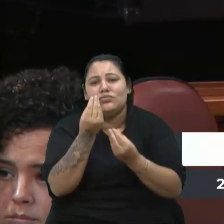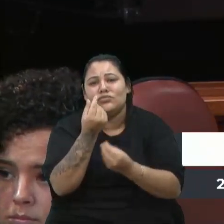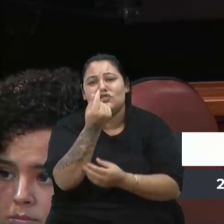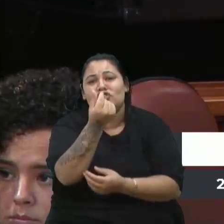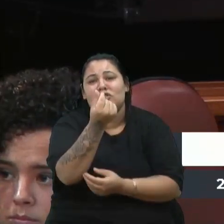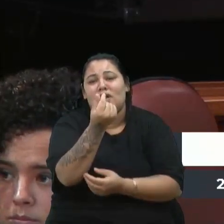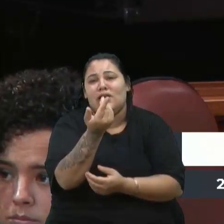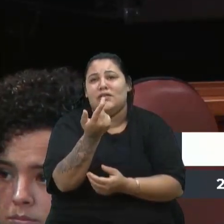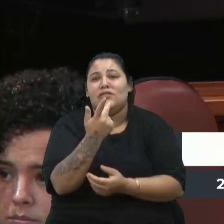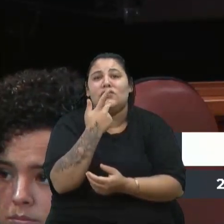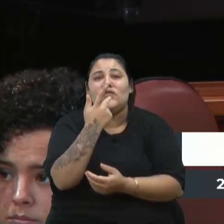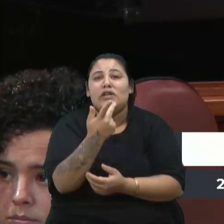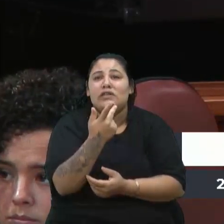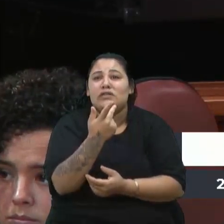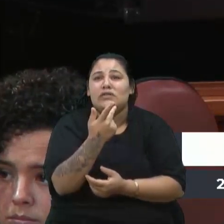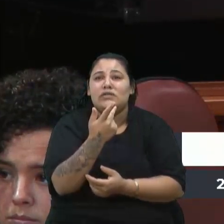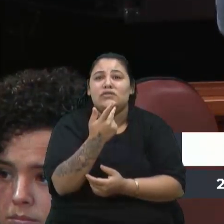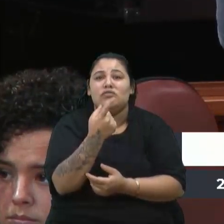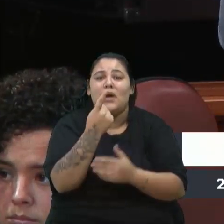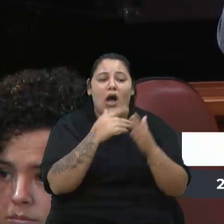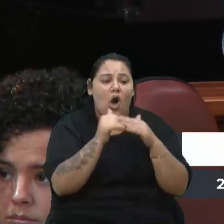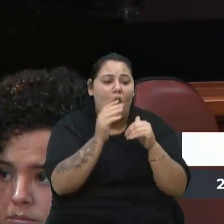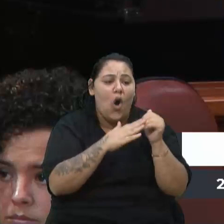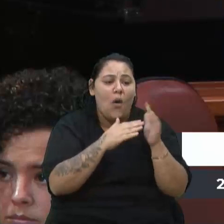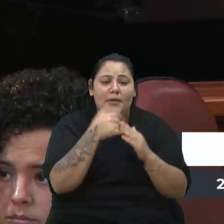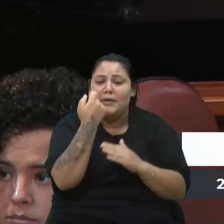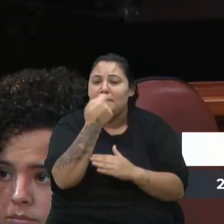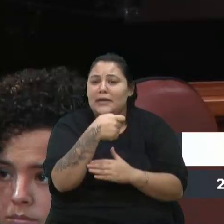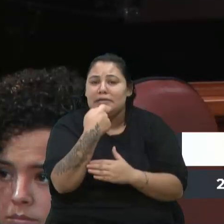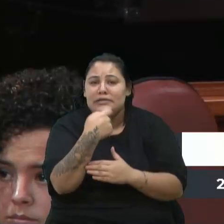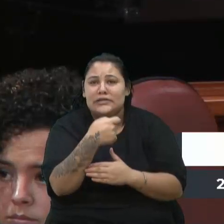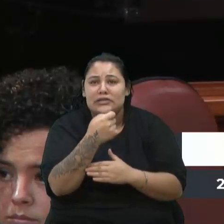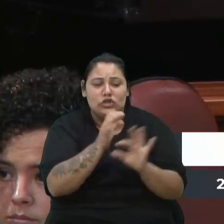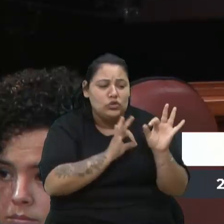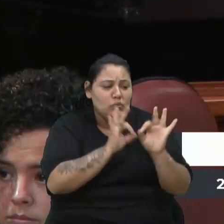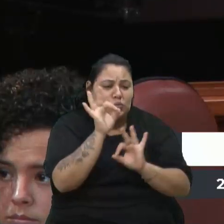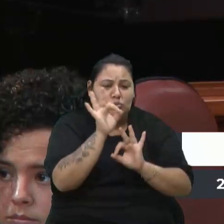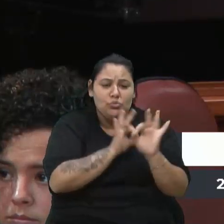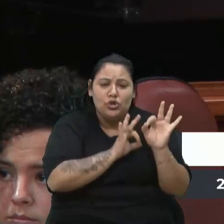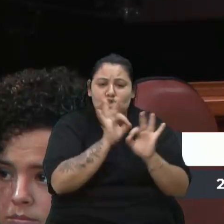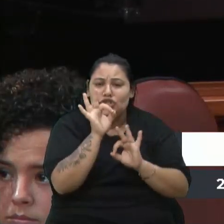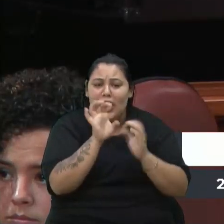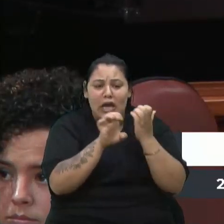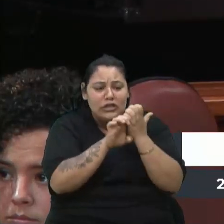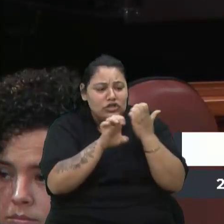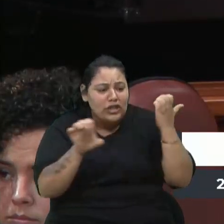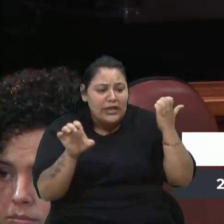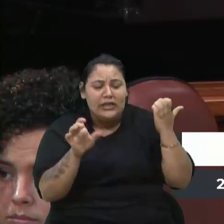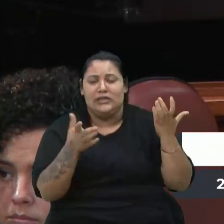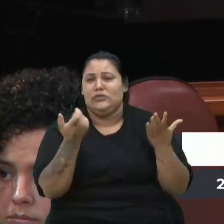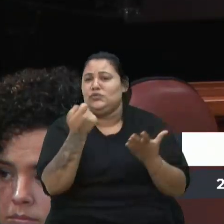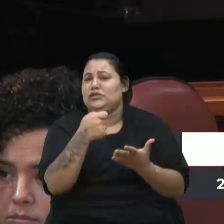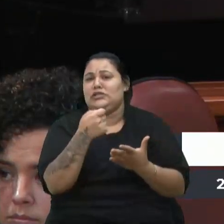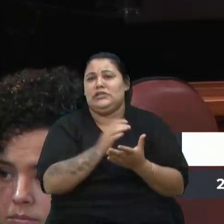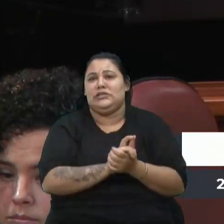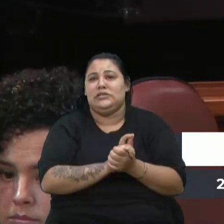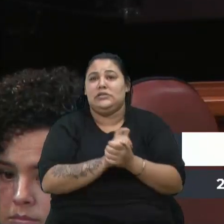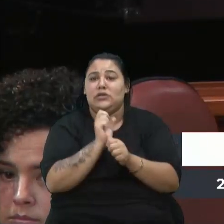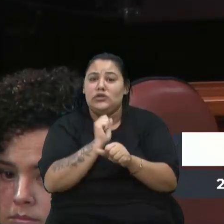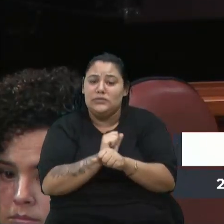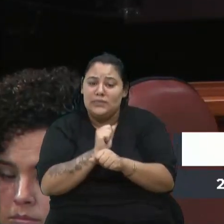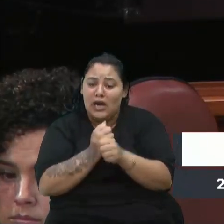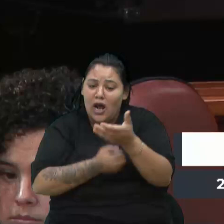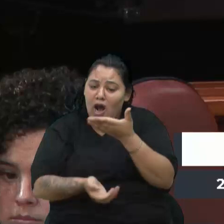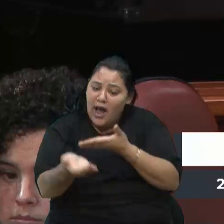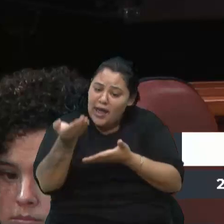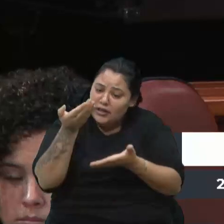não estamos falando de uma obra que precisa de um projeto de engenharia. Então, eu aguardo o retorno da Secretaria de